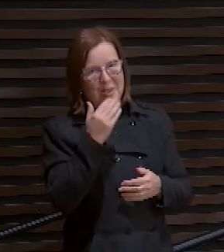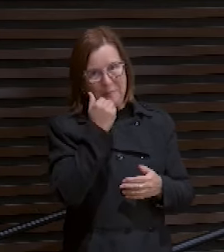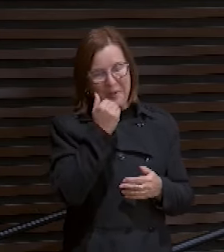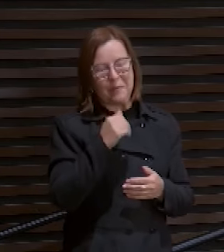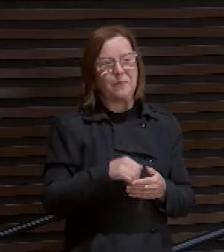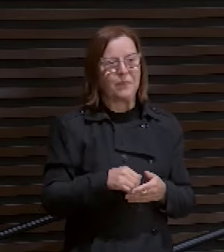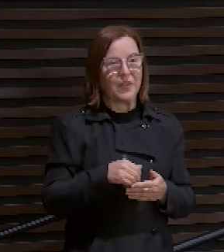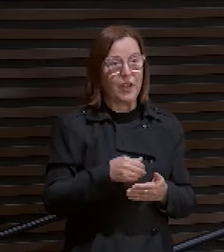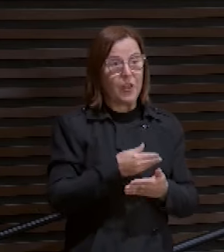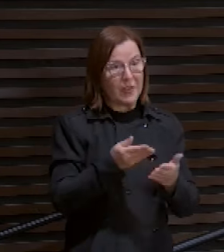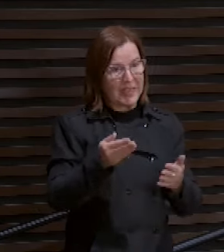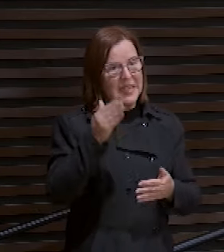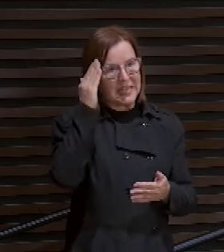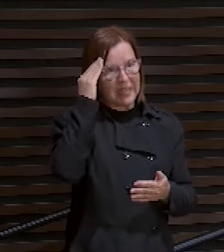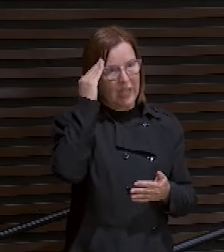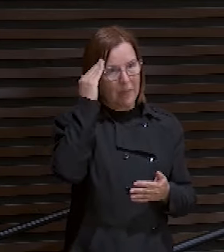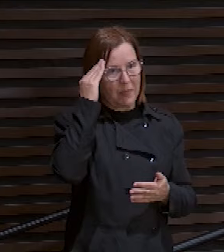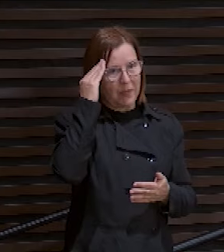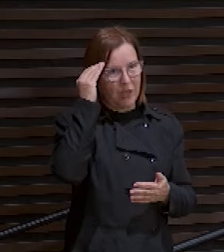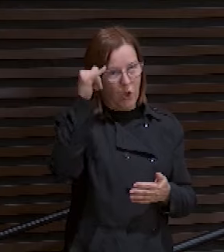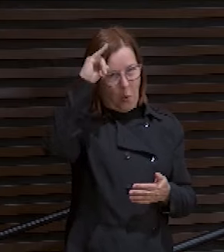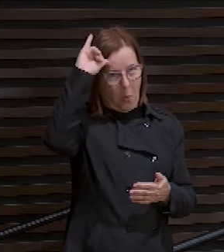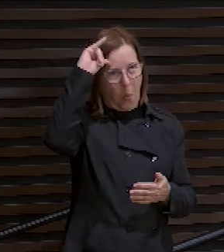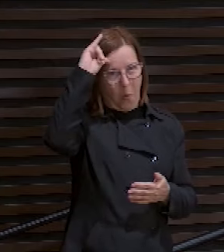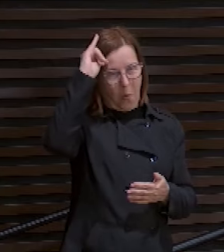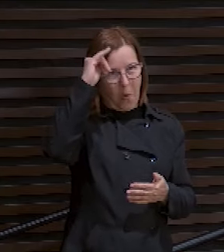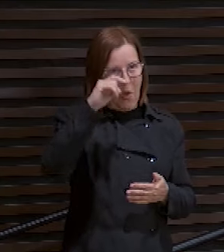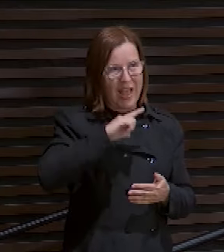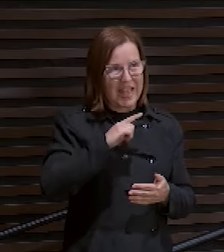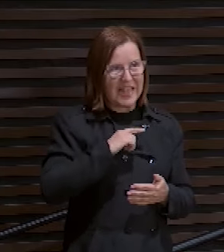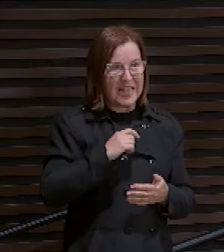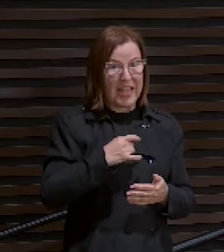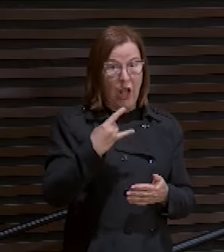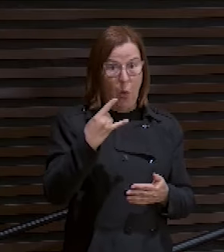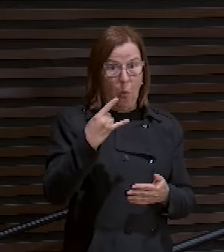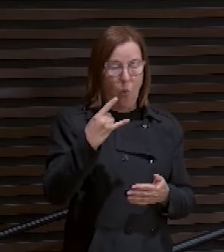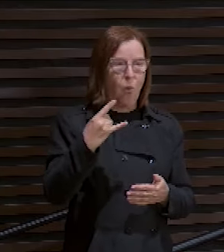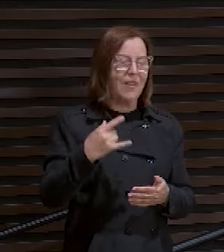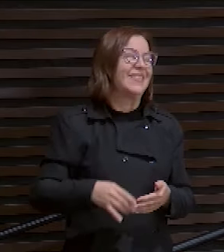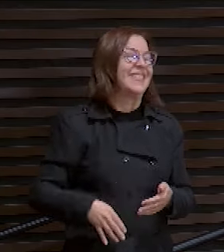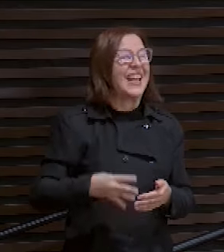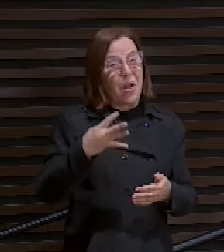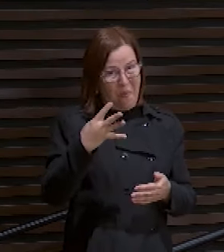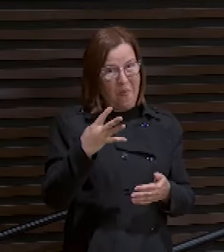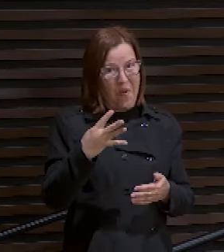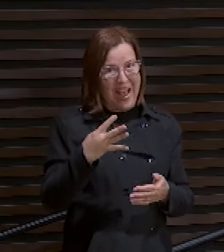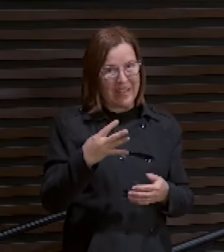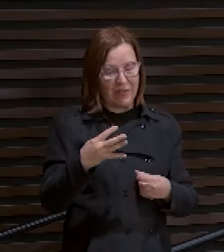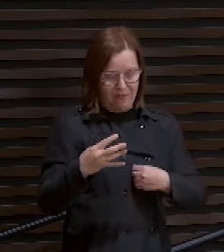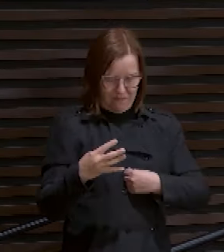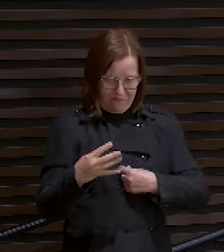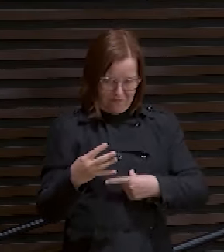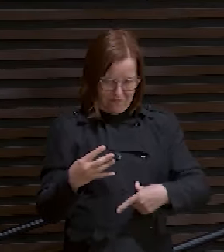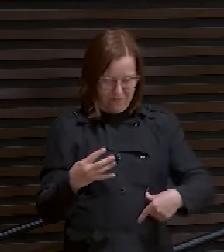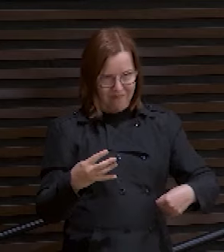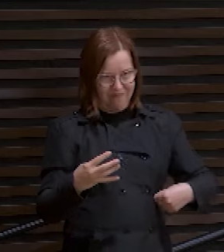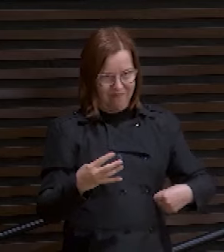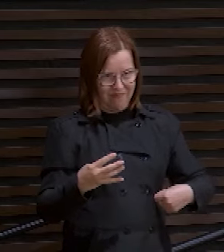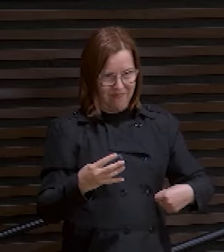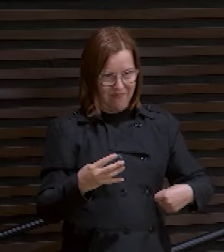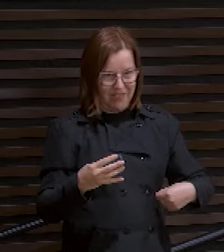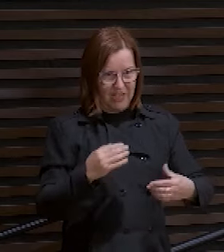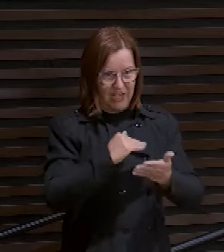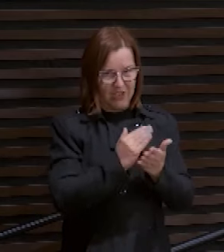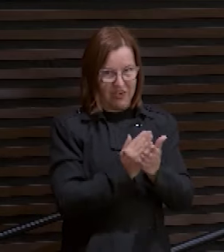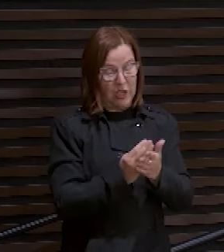Você sabe que o boi tem quatro estômagos, né? Sabia ou É um, mas ele tem quatro compartimentos.